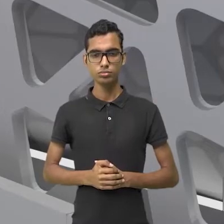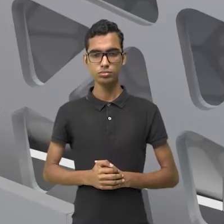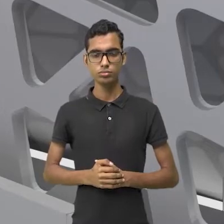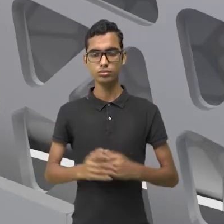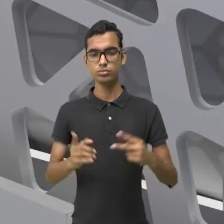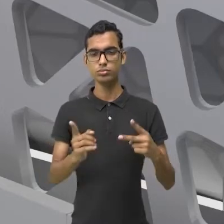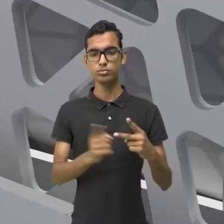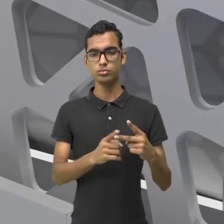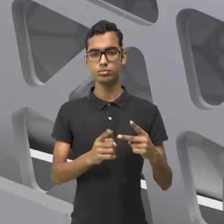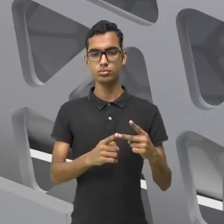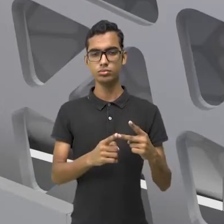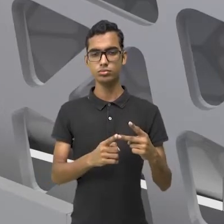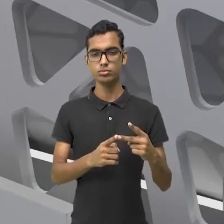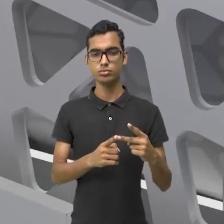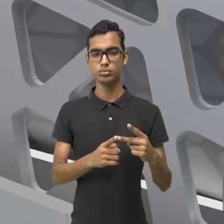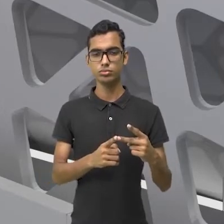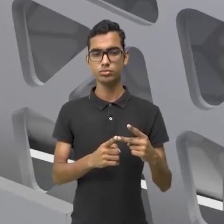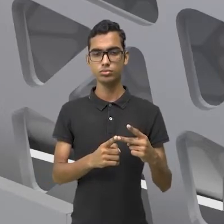inteiros.